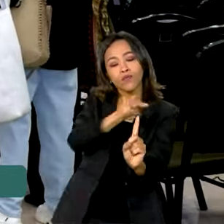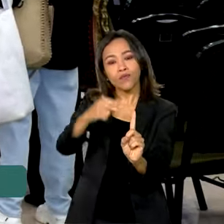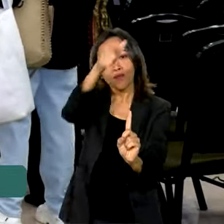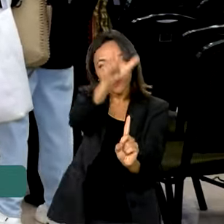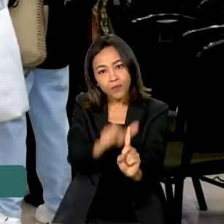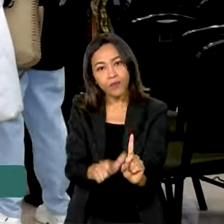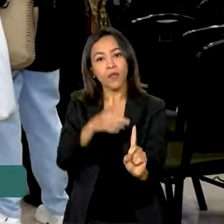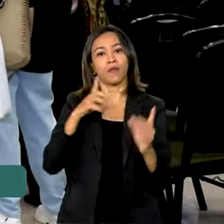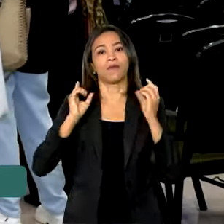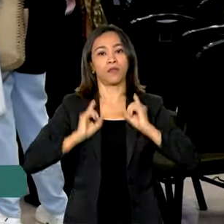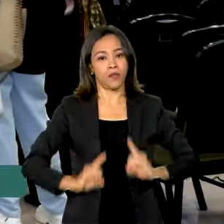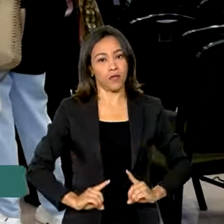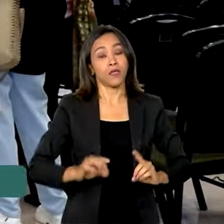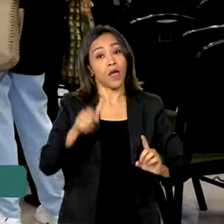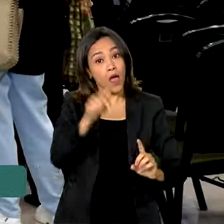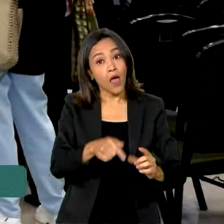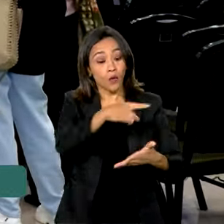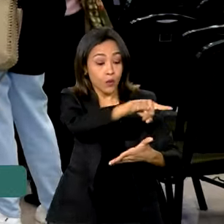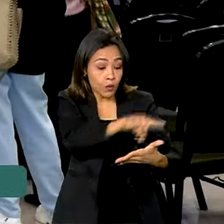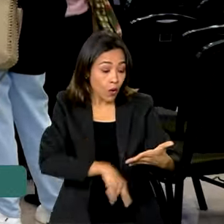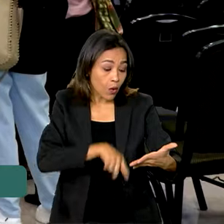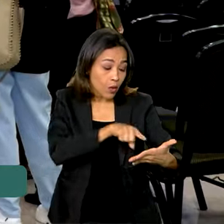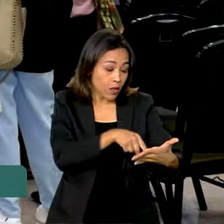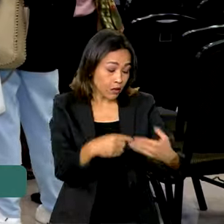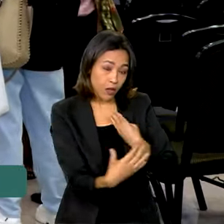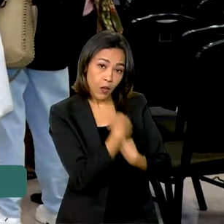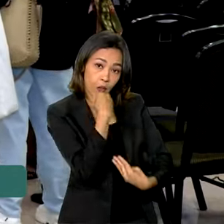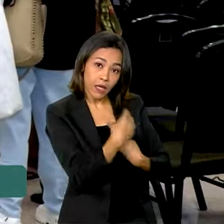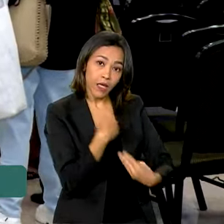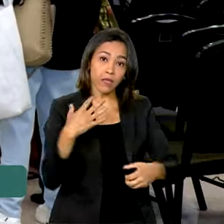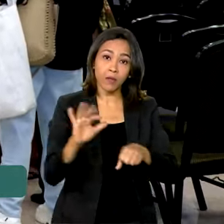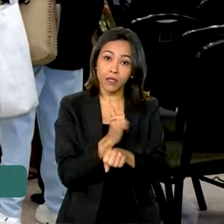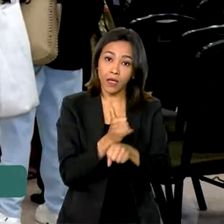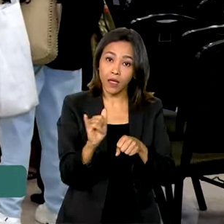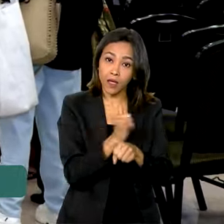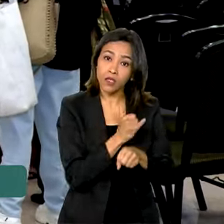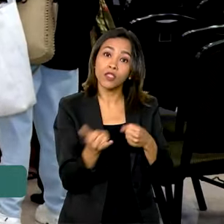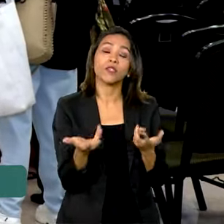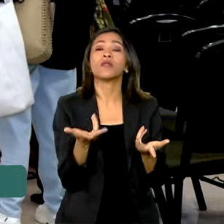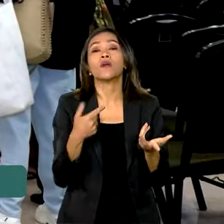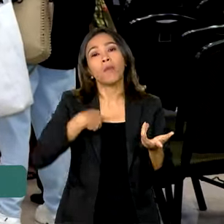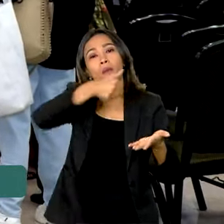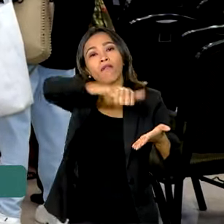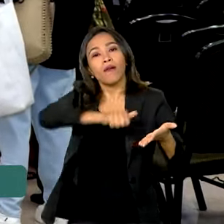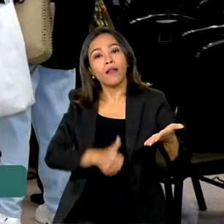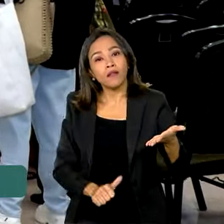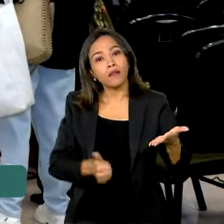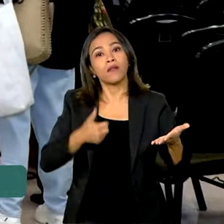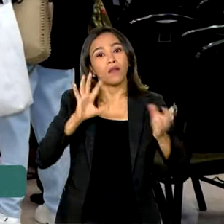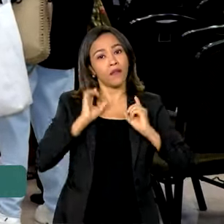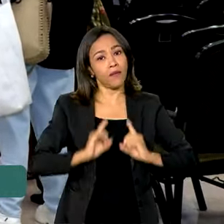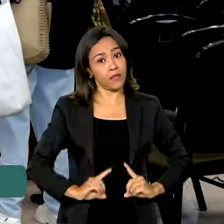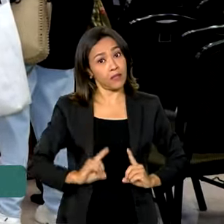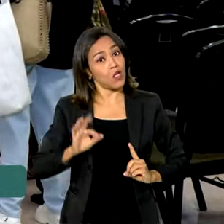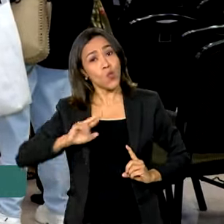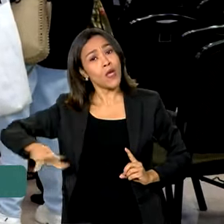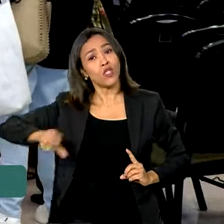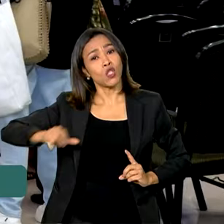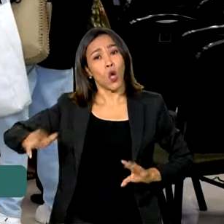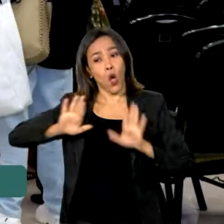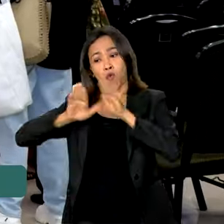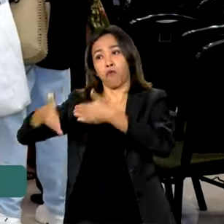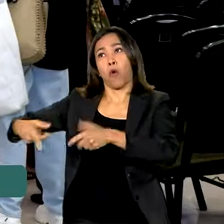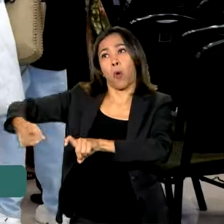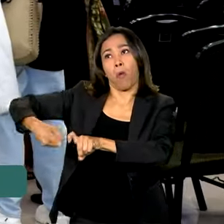Documento que propõe uma metodologia de avaliação da deficiência que vá além do modelo médico tradicional,